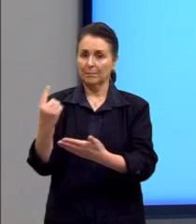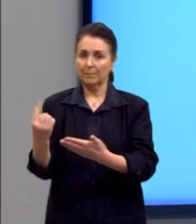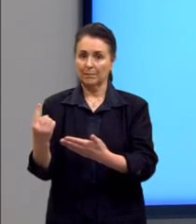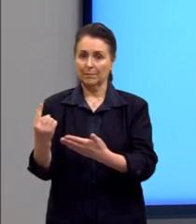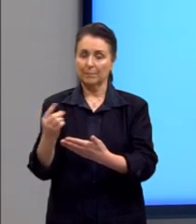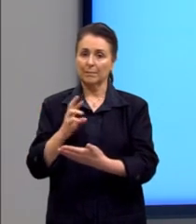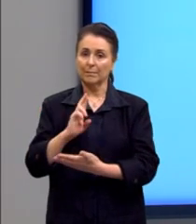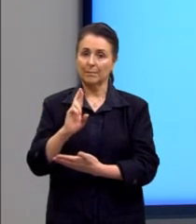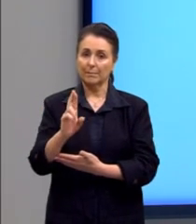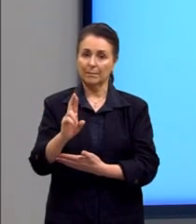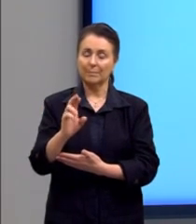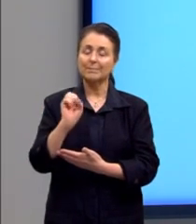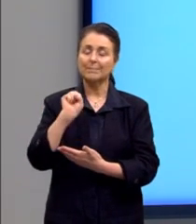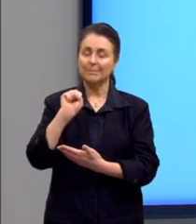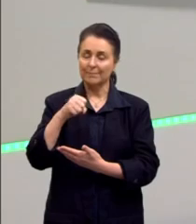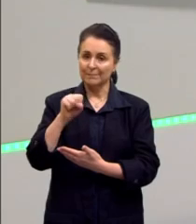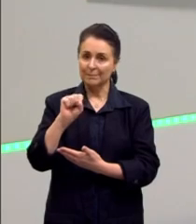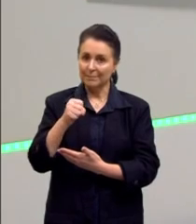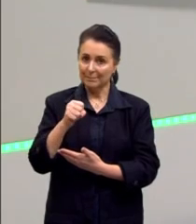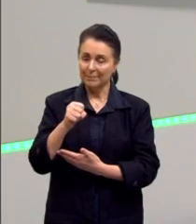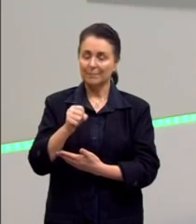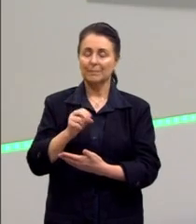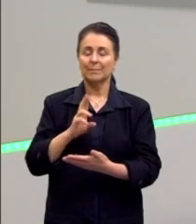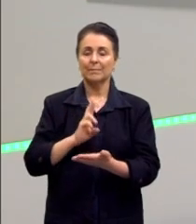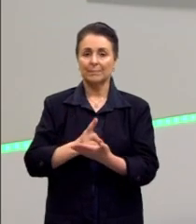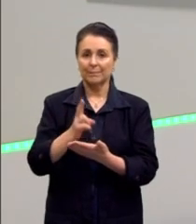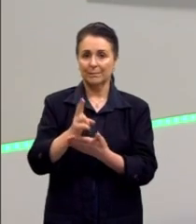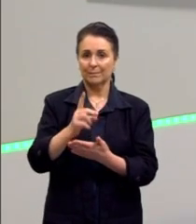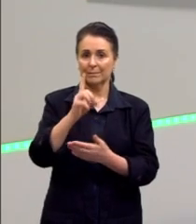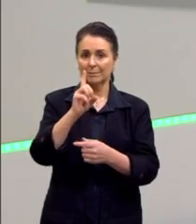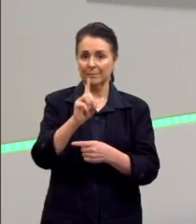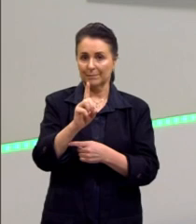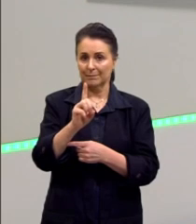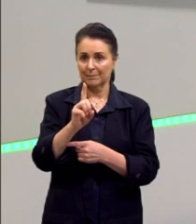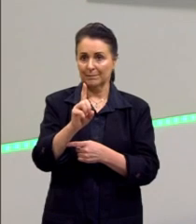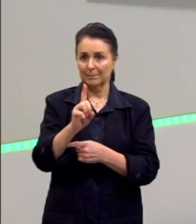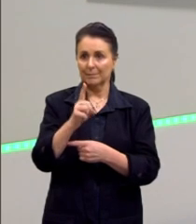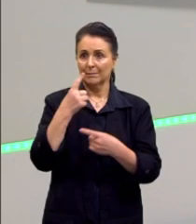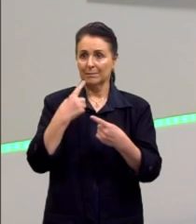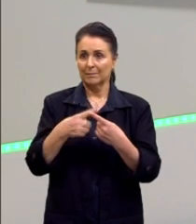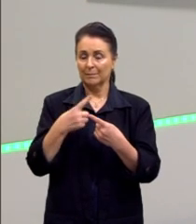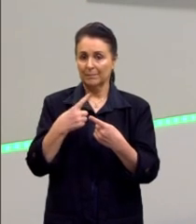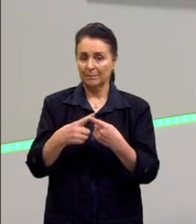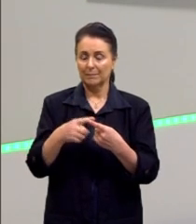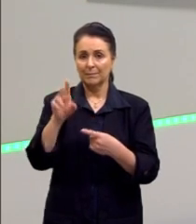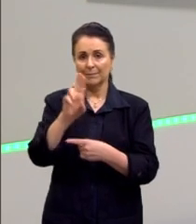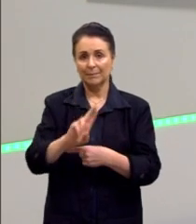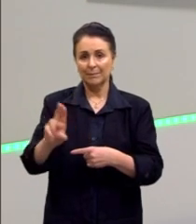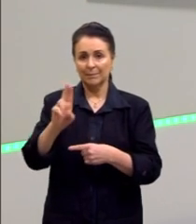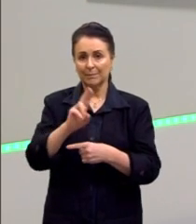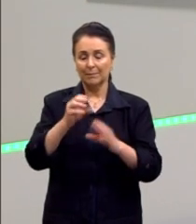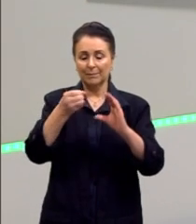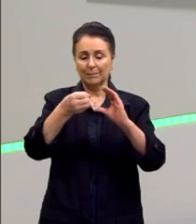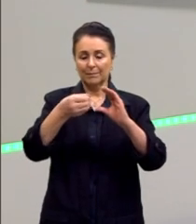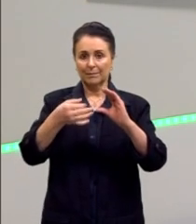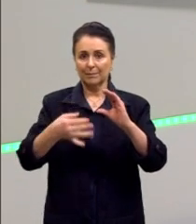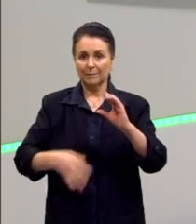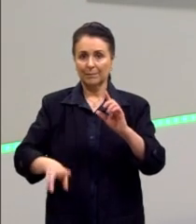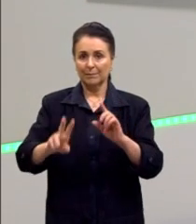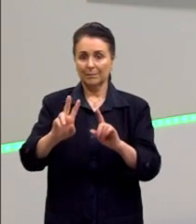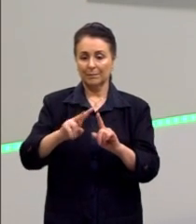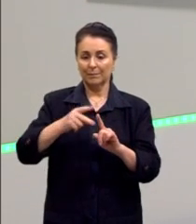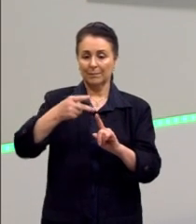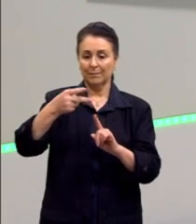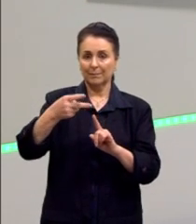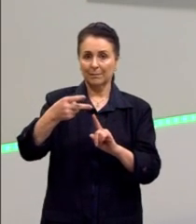sempre vai ser 1 inteiro, né? Isso porque a gente utiliza as propriedades das potências,